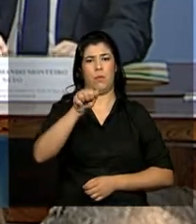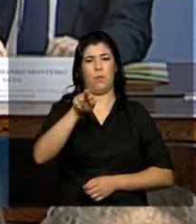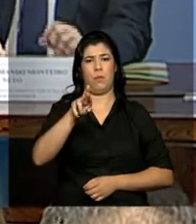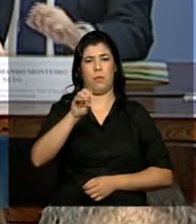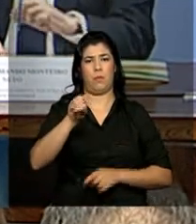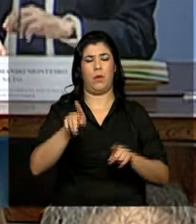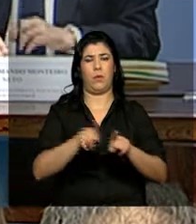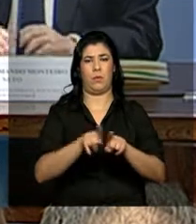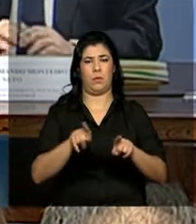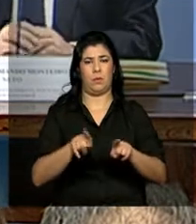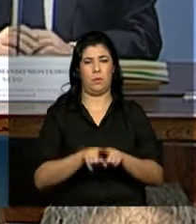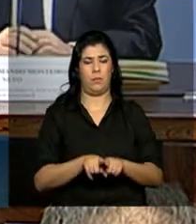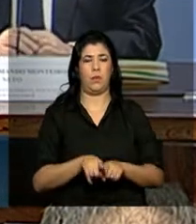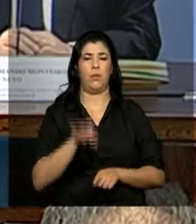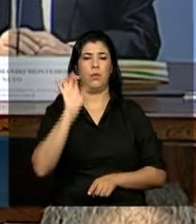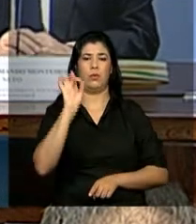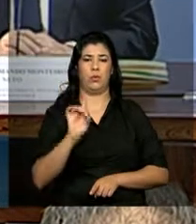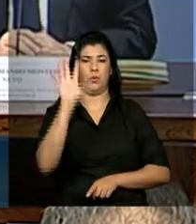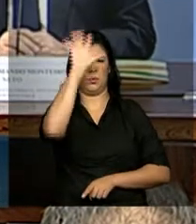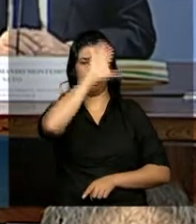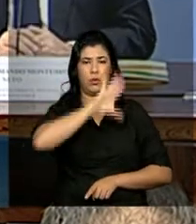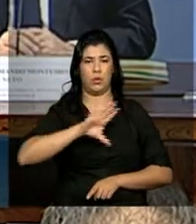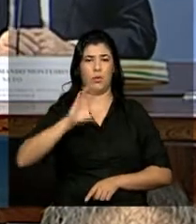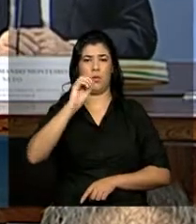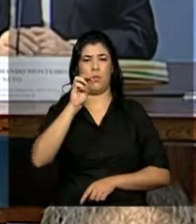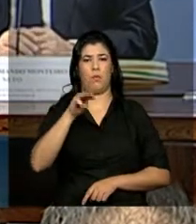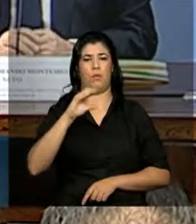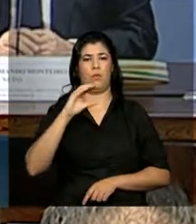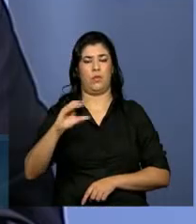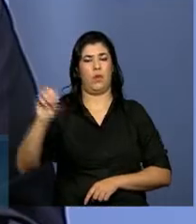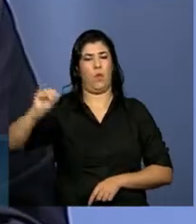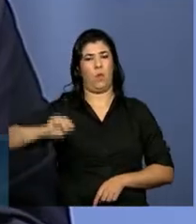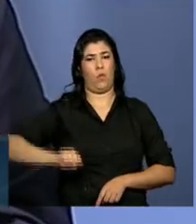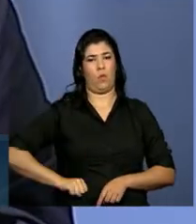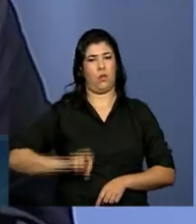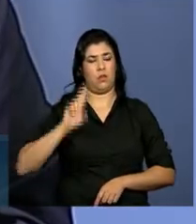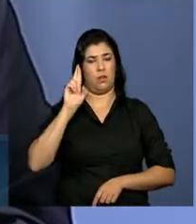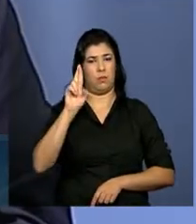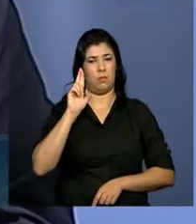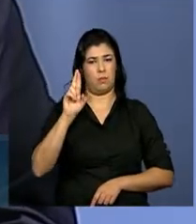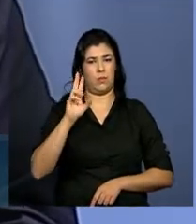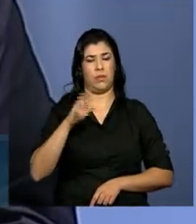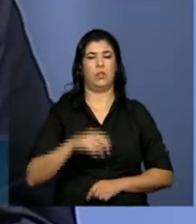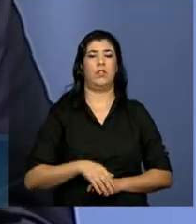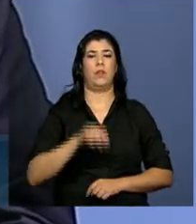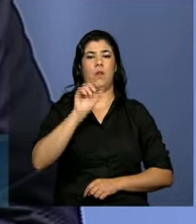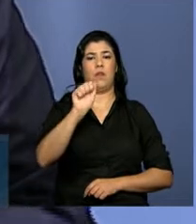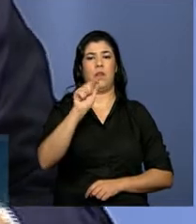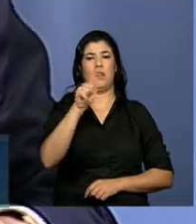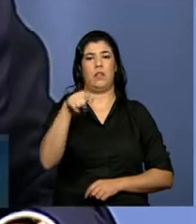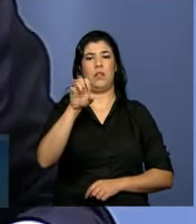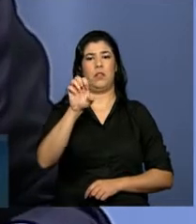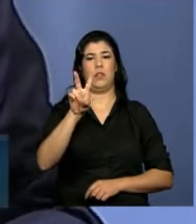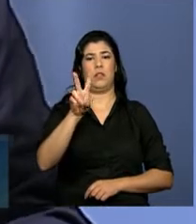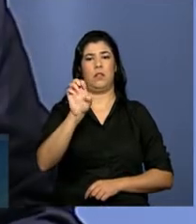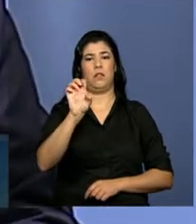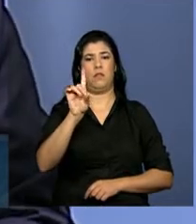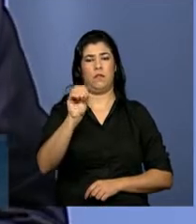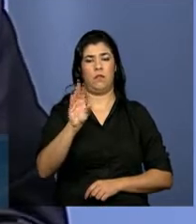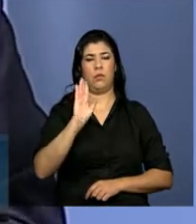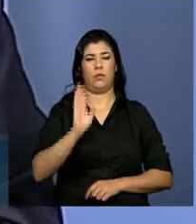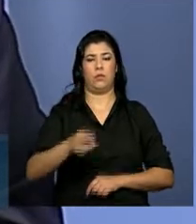país do diretor-geral da OMC, embaixador Roberto Azevedo, e dizer inicialmente que nós